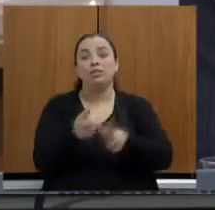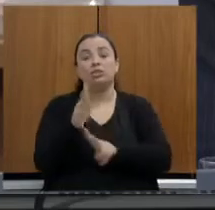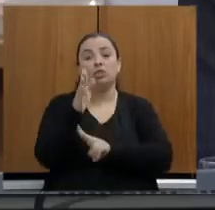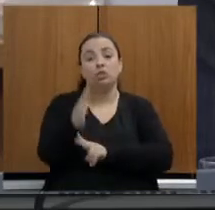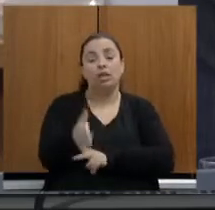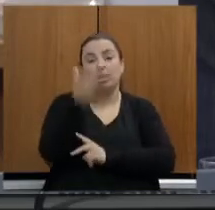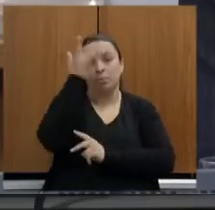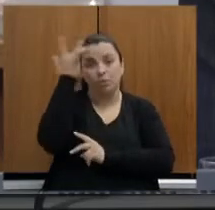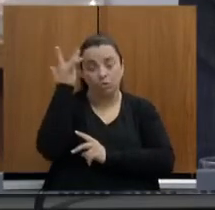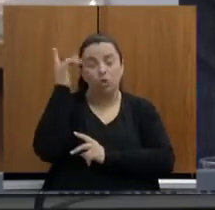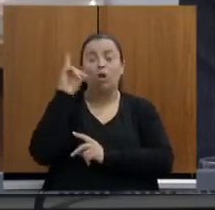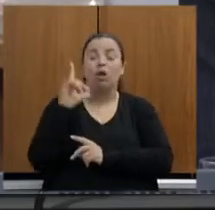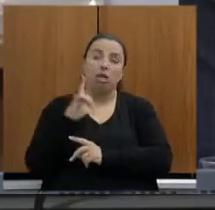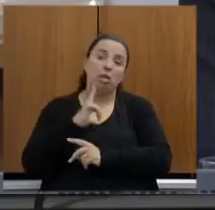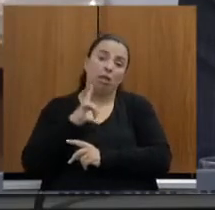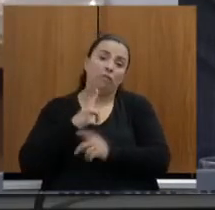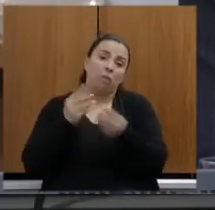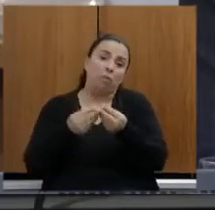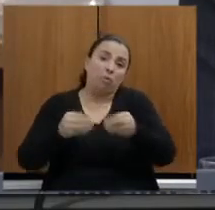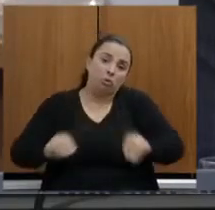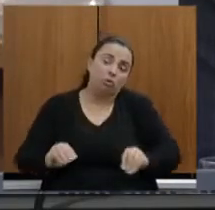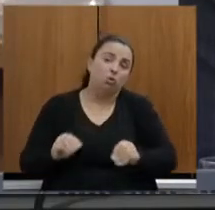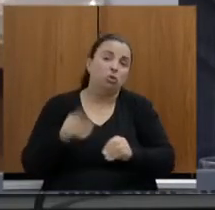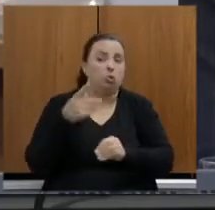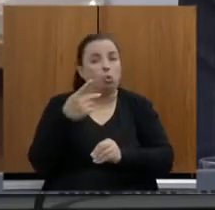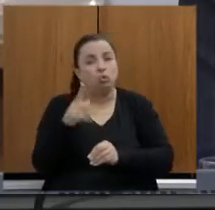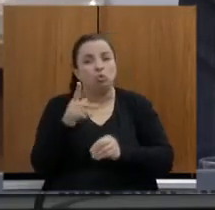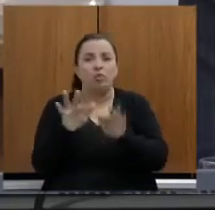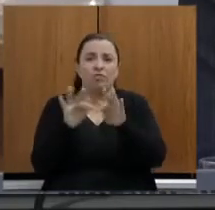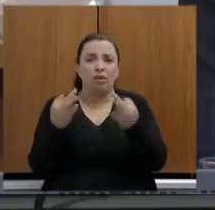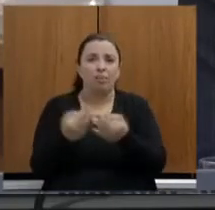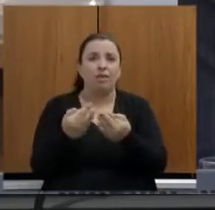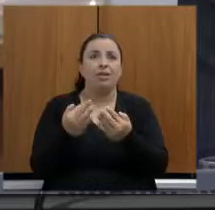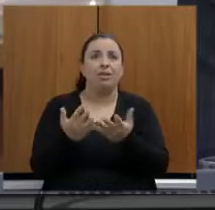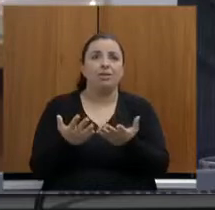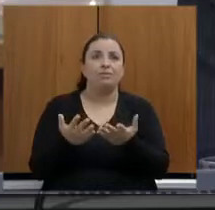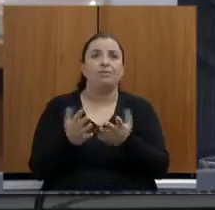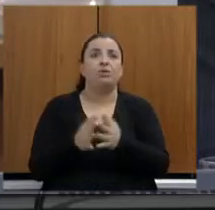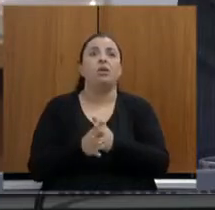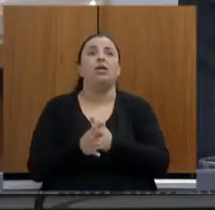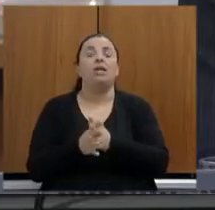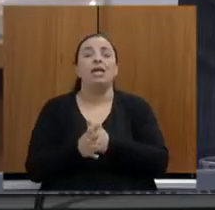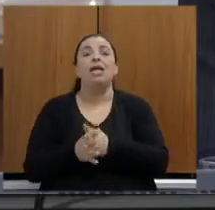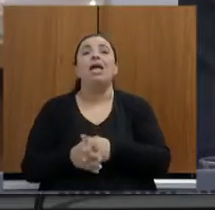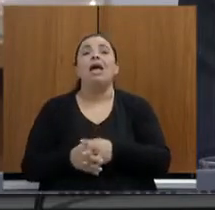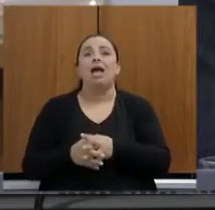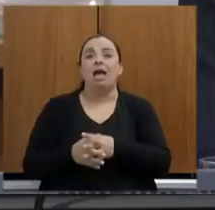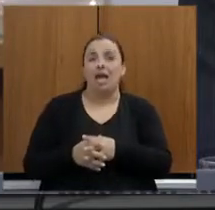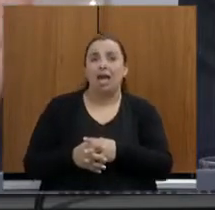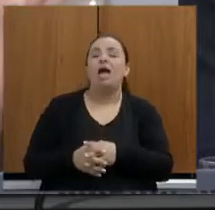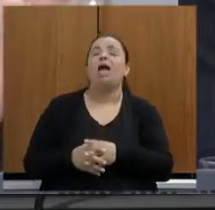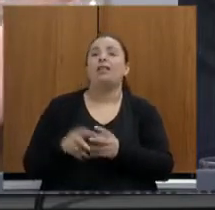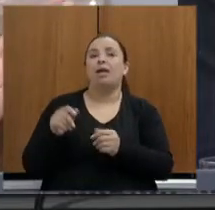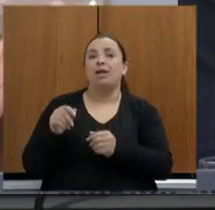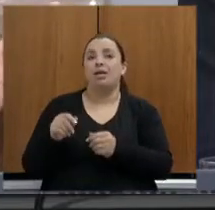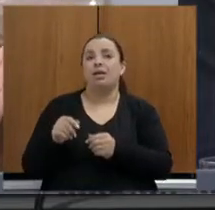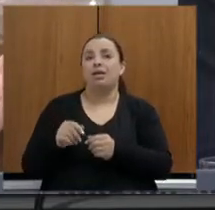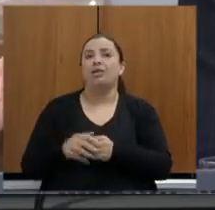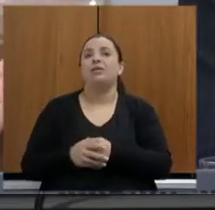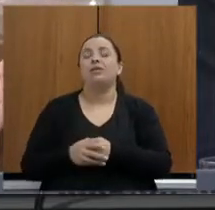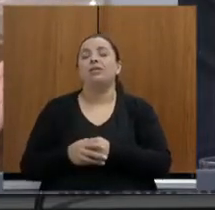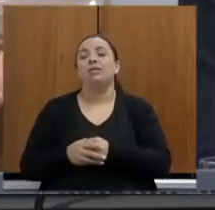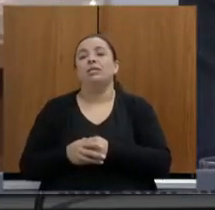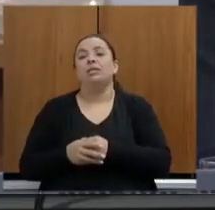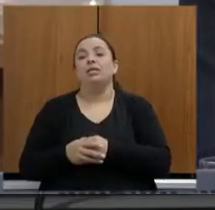familiares. Então, esses recursos, nós não tratamos eles dentro do anexo de